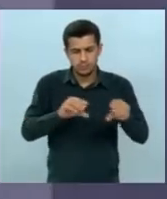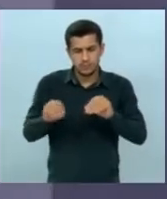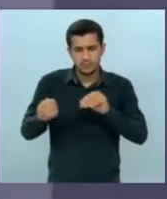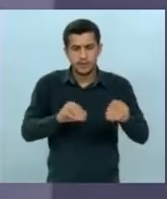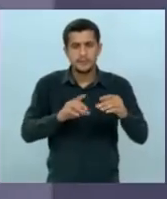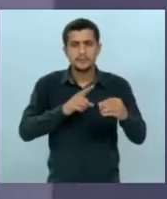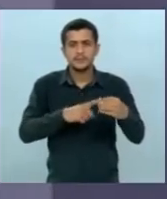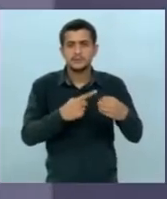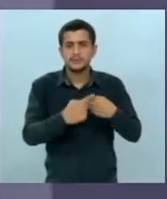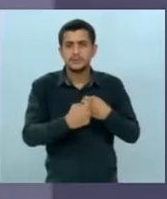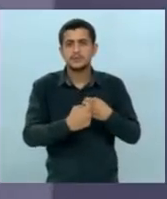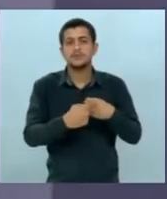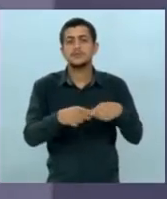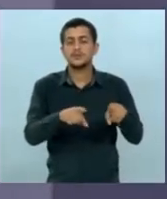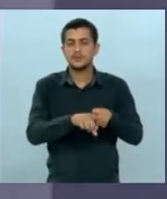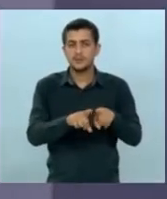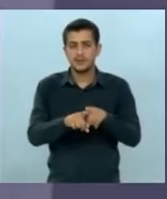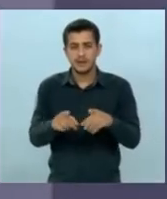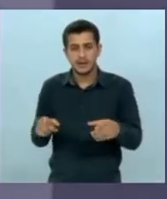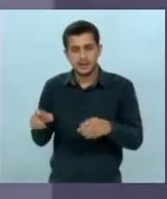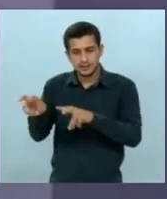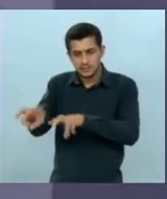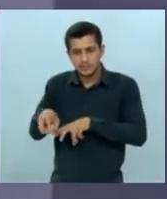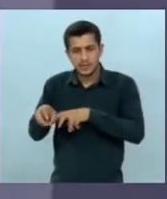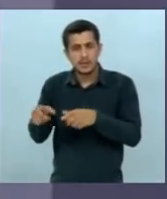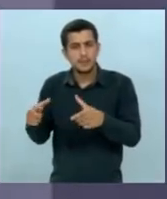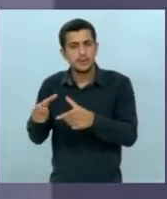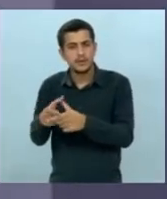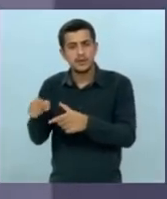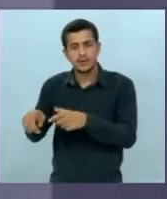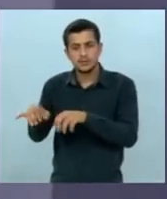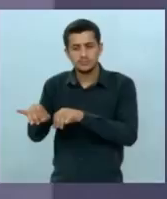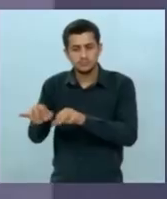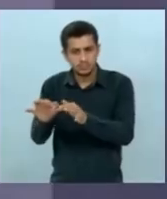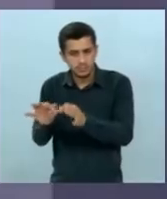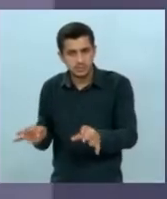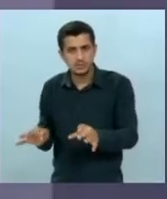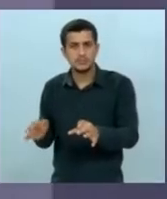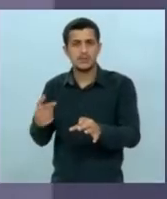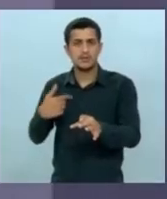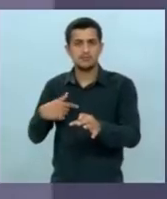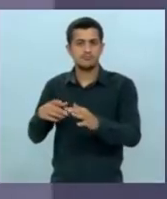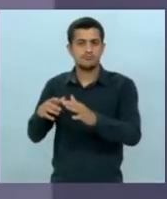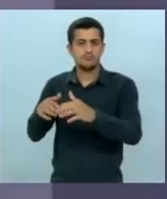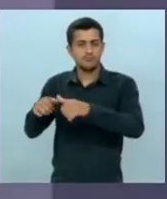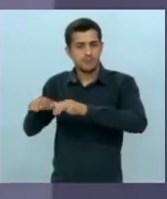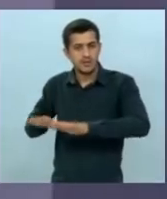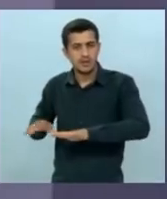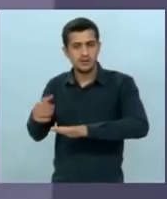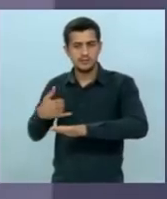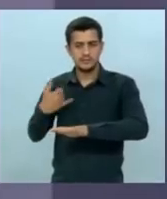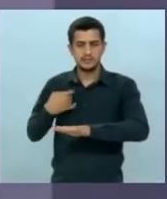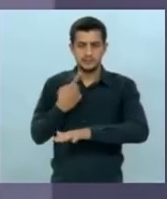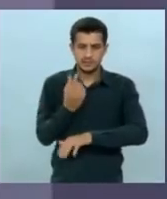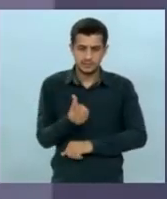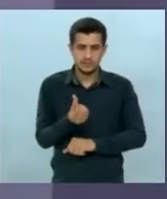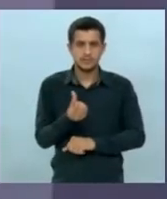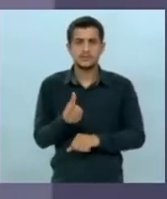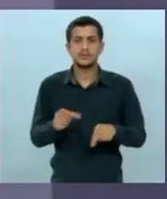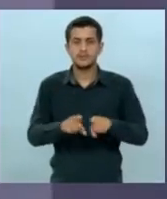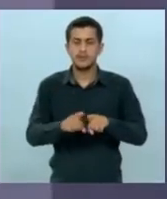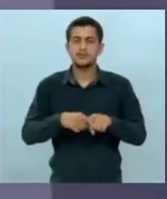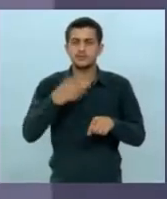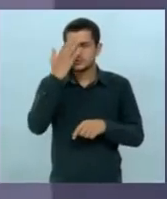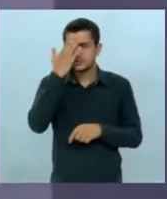produtor a agricultura familiar aquele agricultor tradicional eu fui assentado até os 16 anos de idade e sei